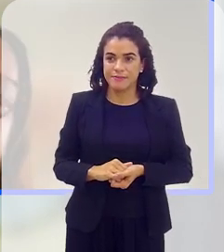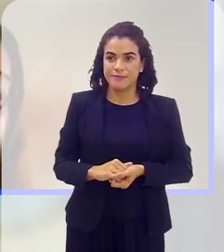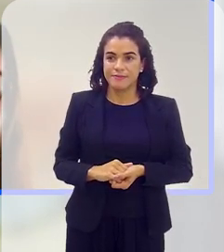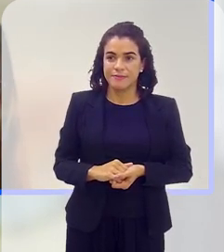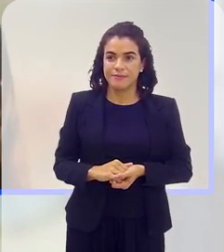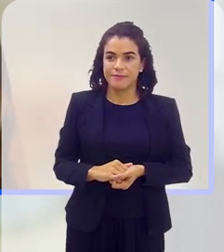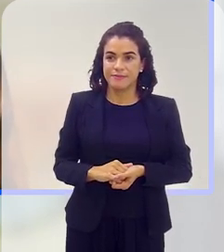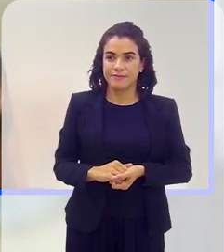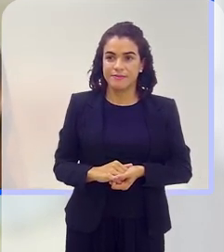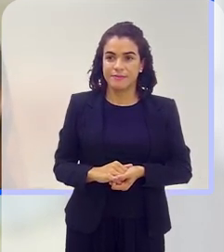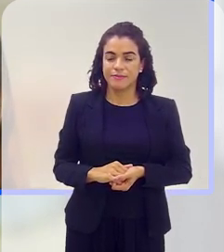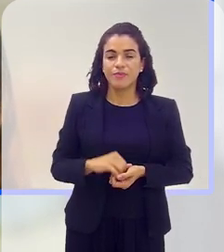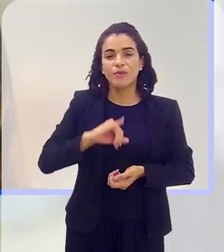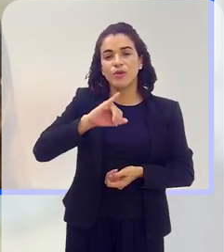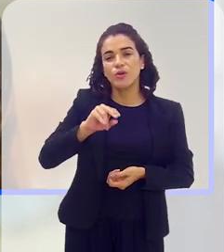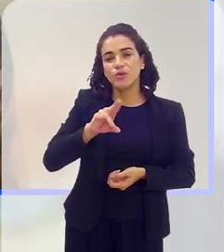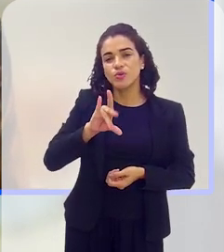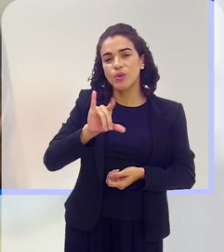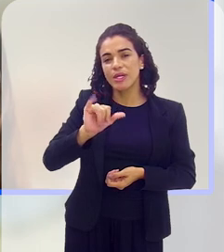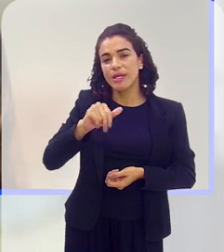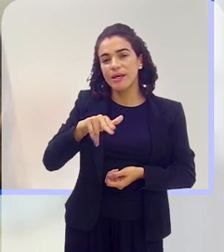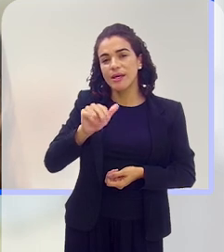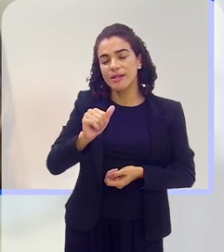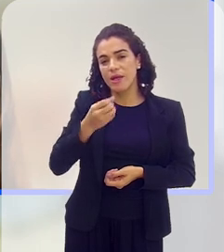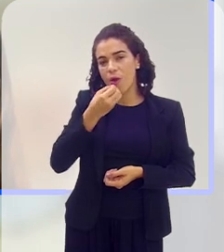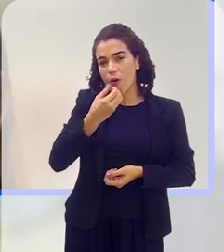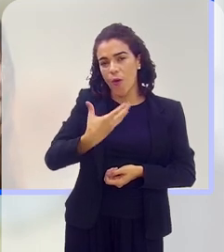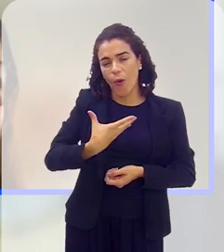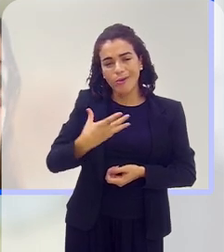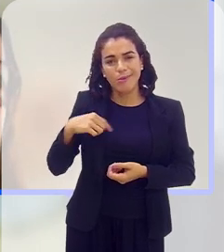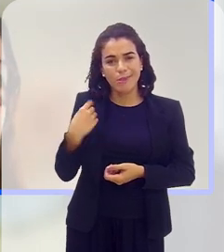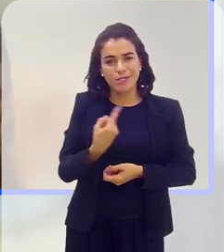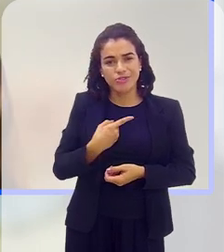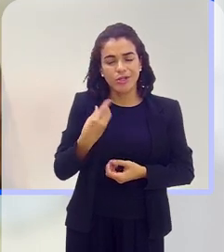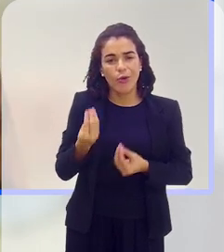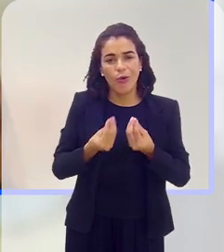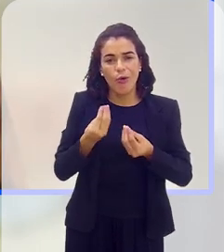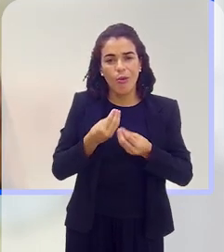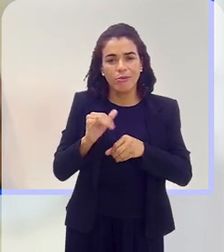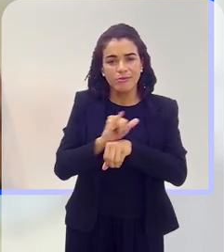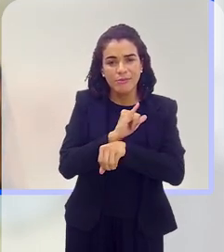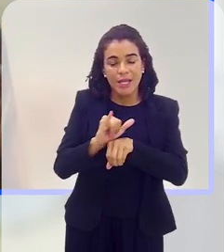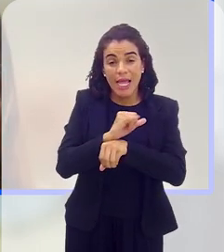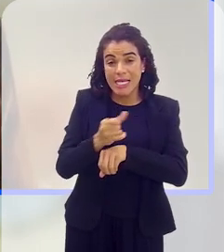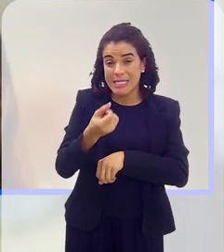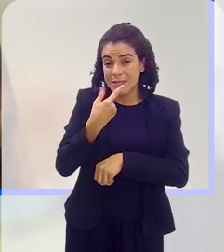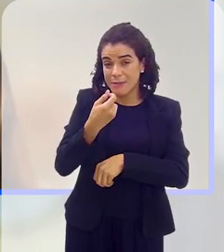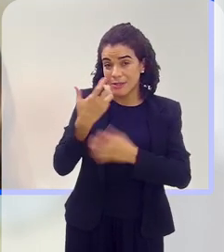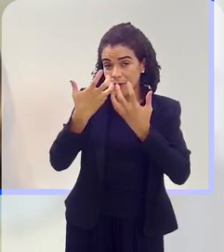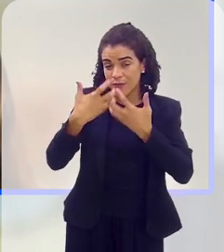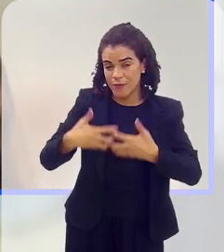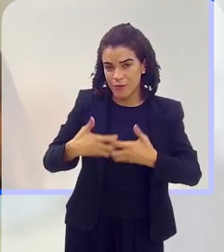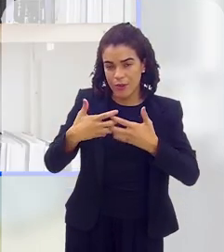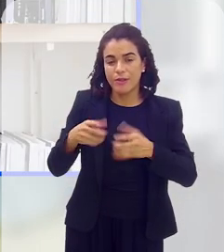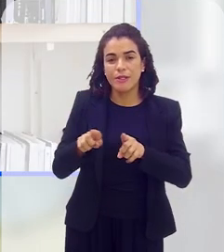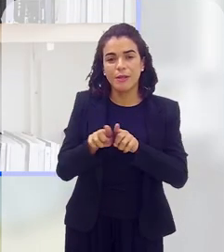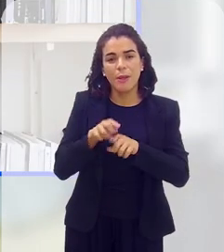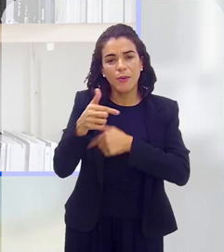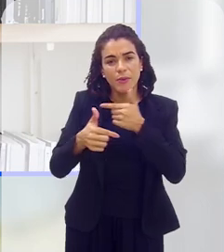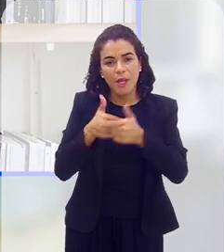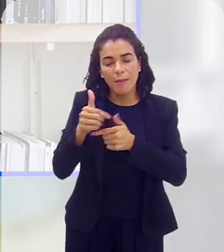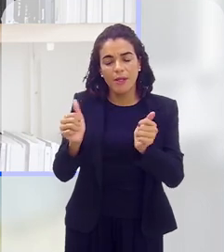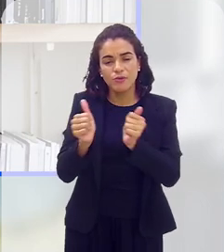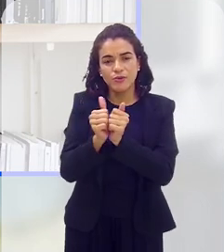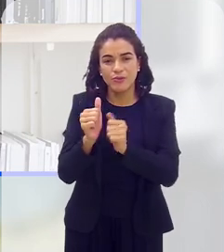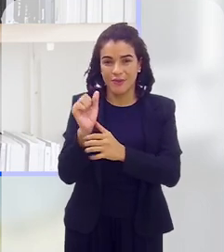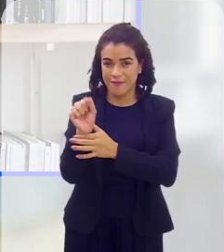É a minha luta. Sim. Juliana, conta um pouquinho, então, pra gente, de que forma essa medicação atua e o trabalho em